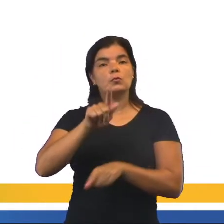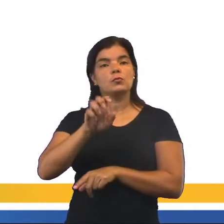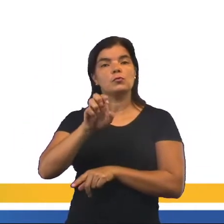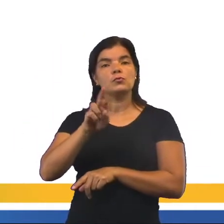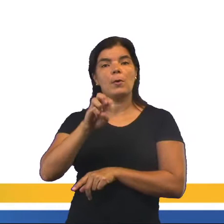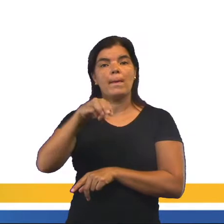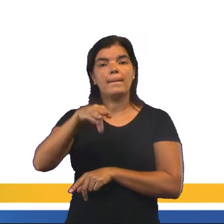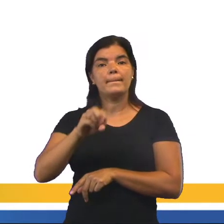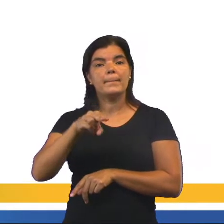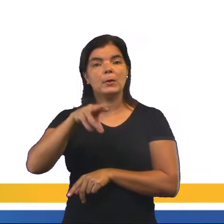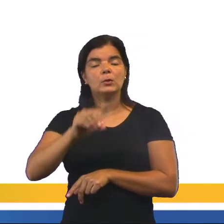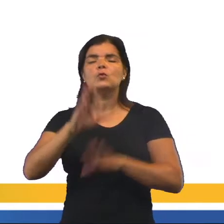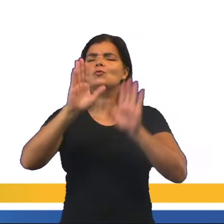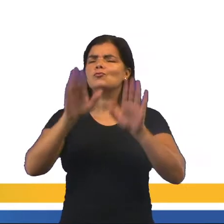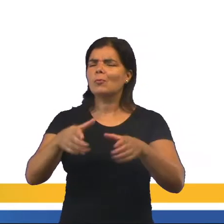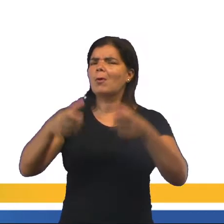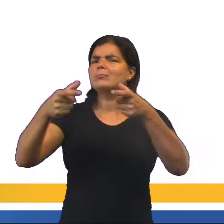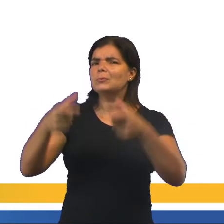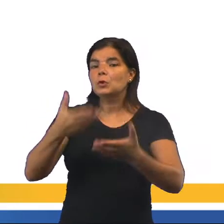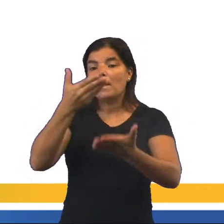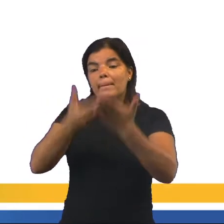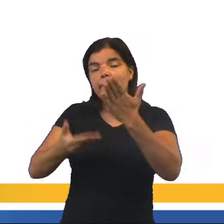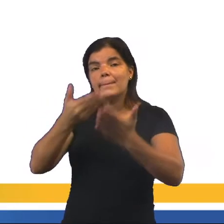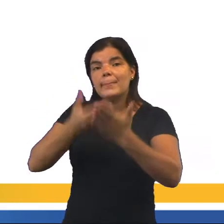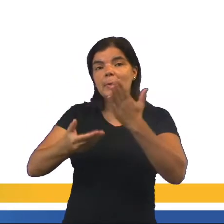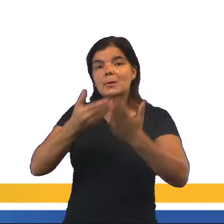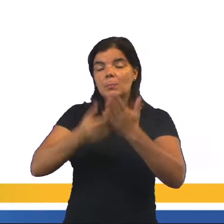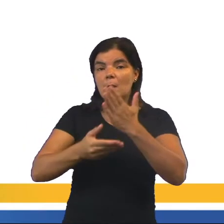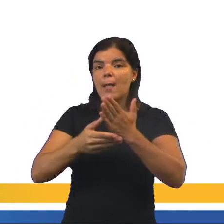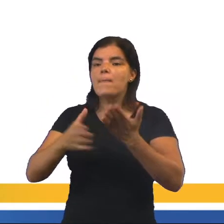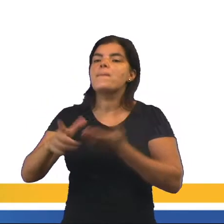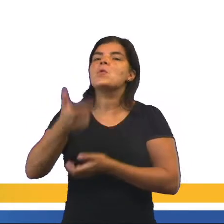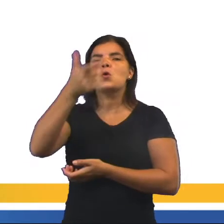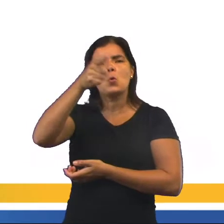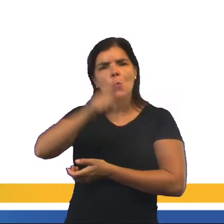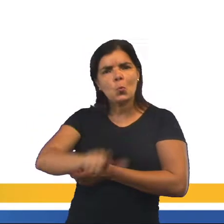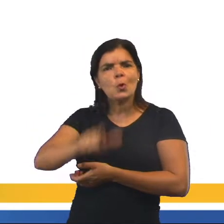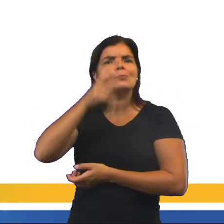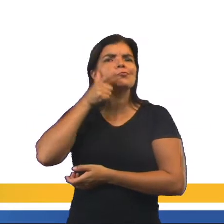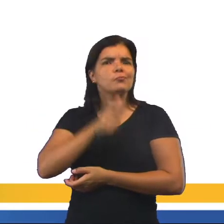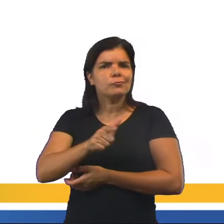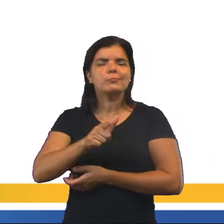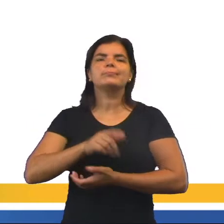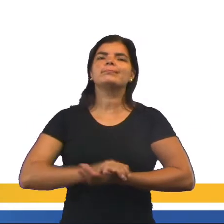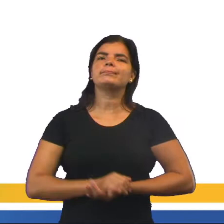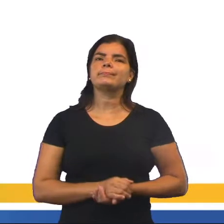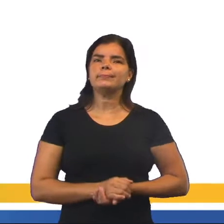Então, era uma região que eles já haviam perdido e retomaram, reconquistaram.